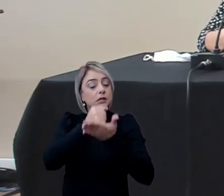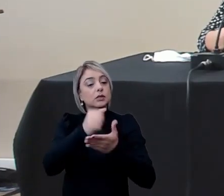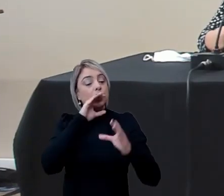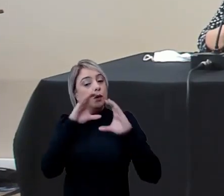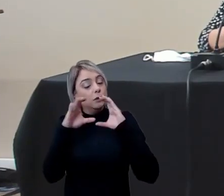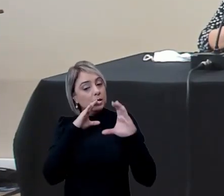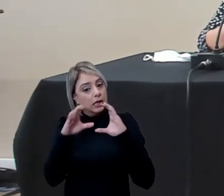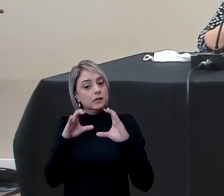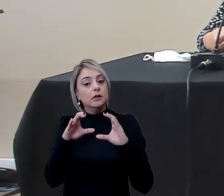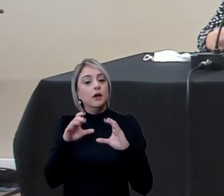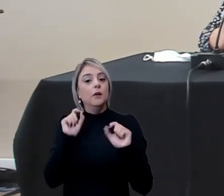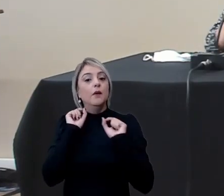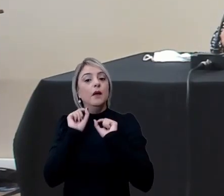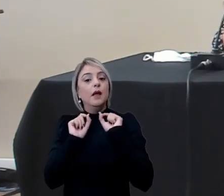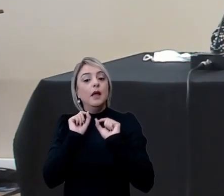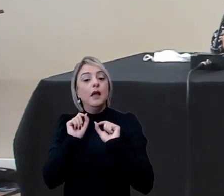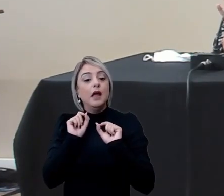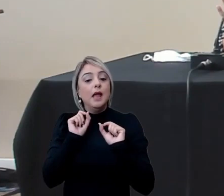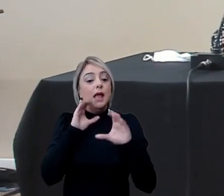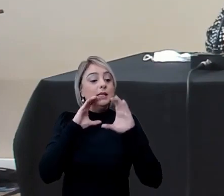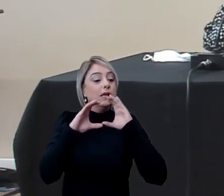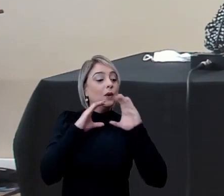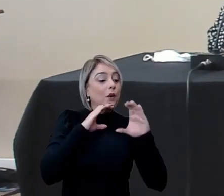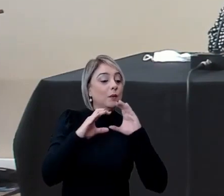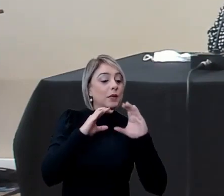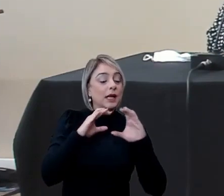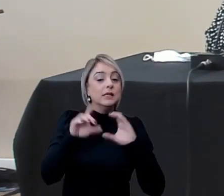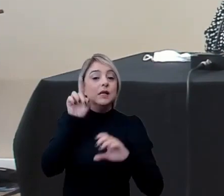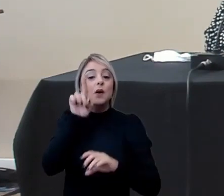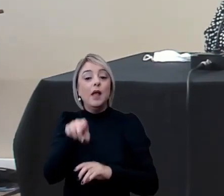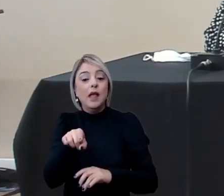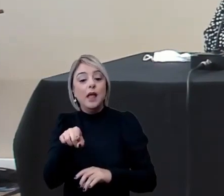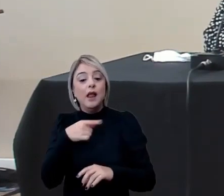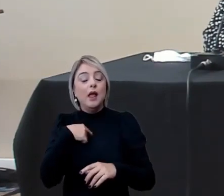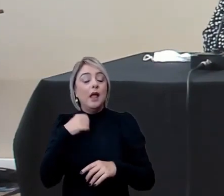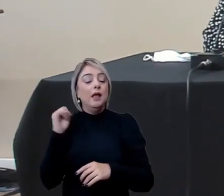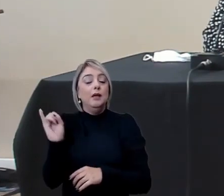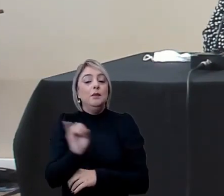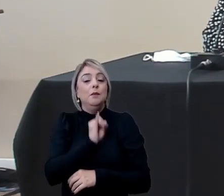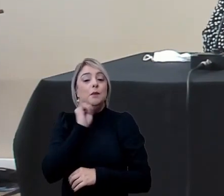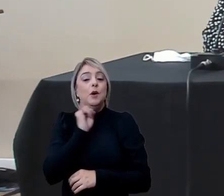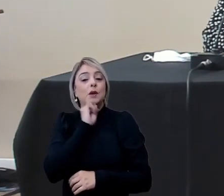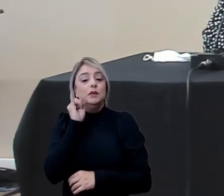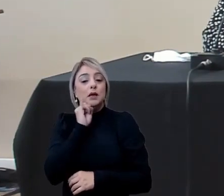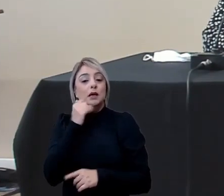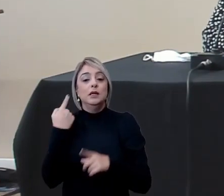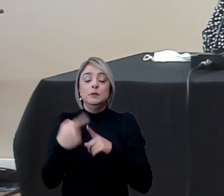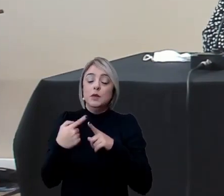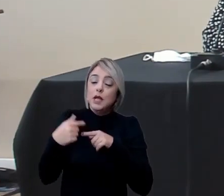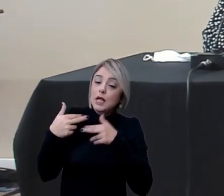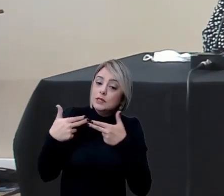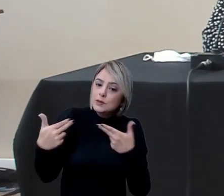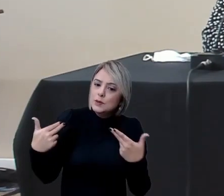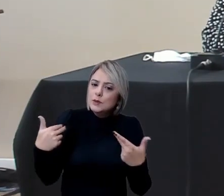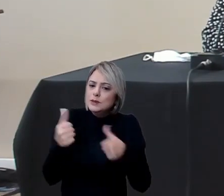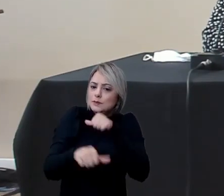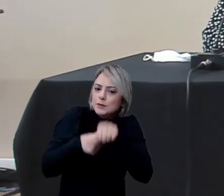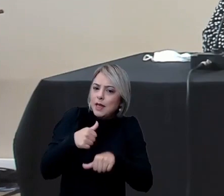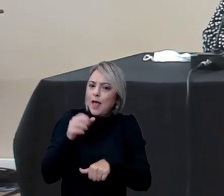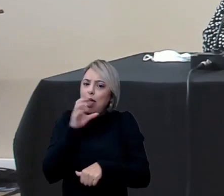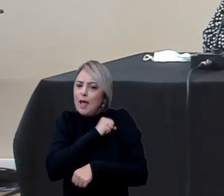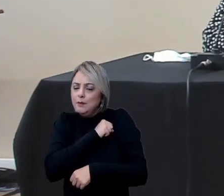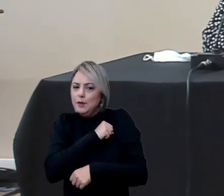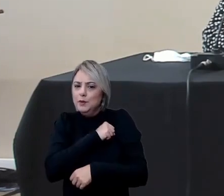essa essa comunicação ela é imprescindível porque as coisas têm mudado muito rápido